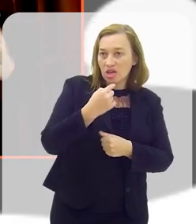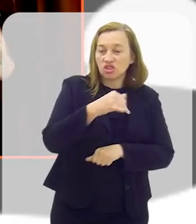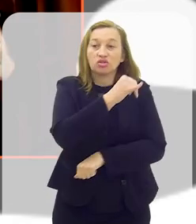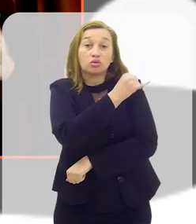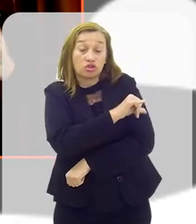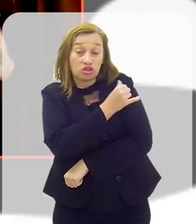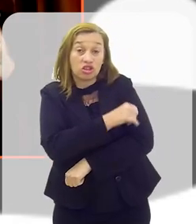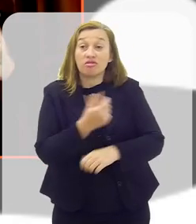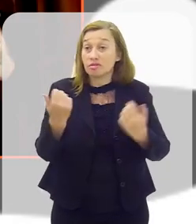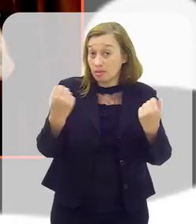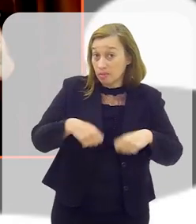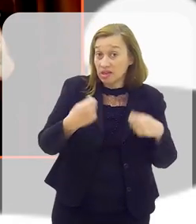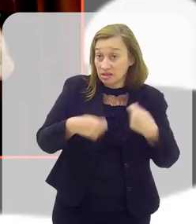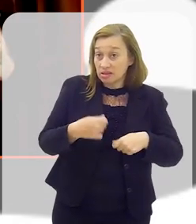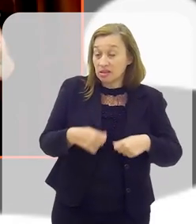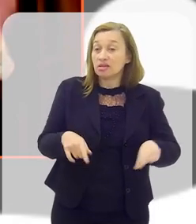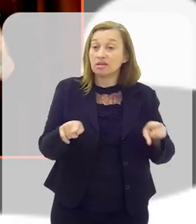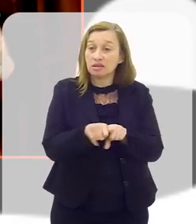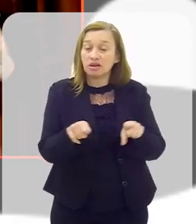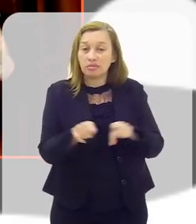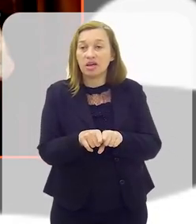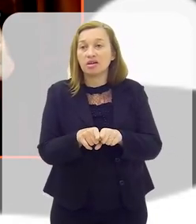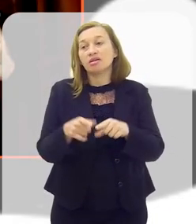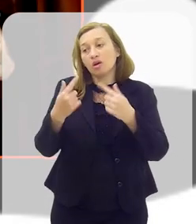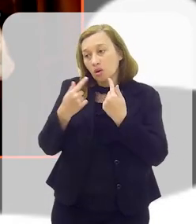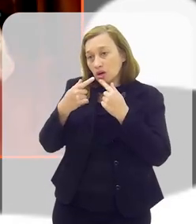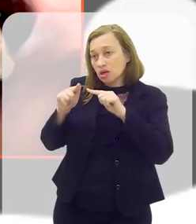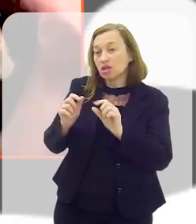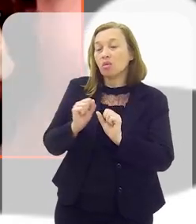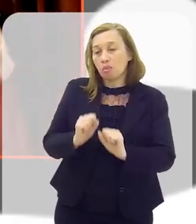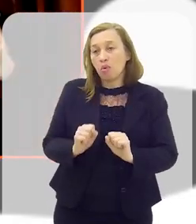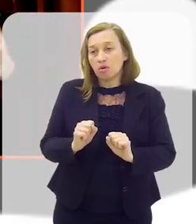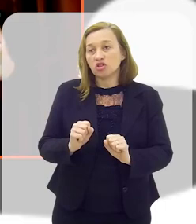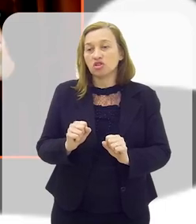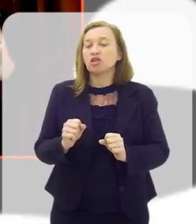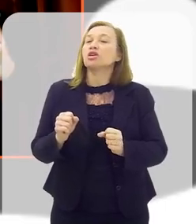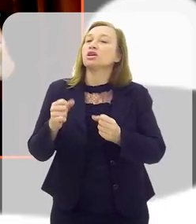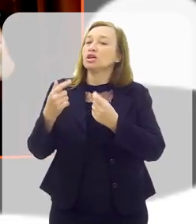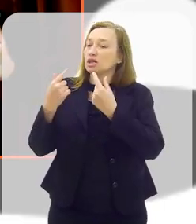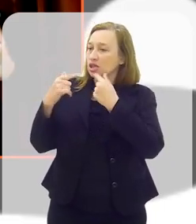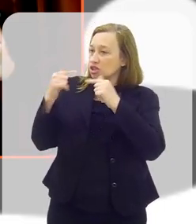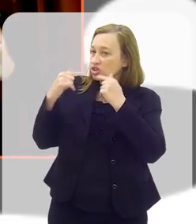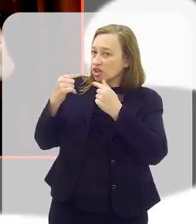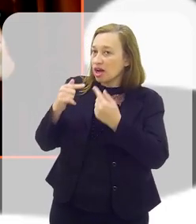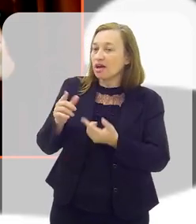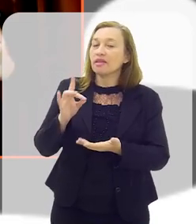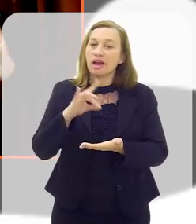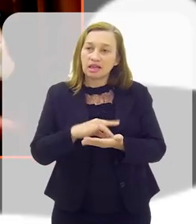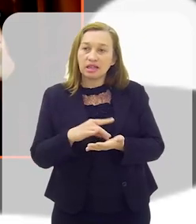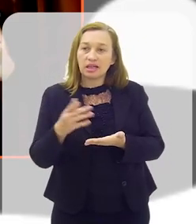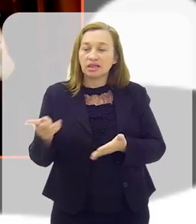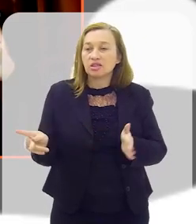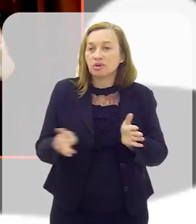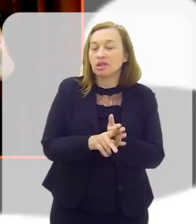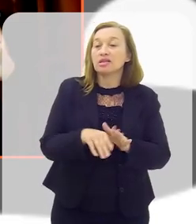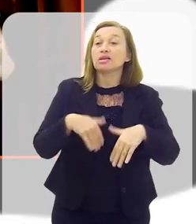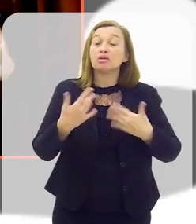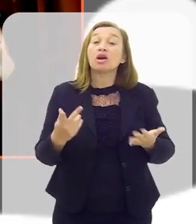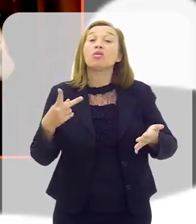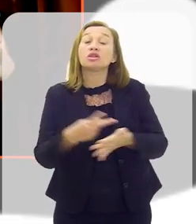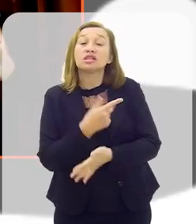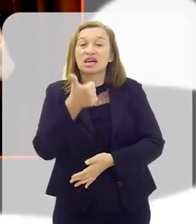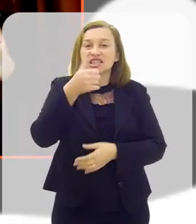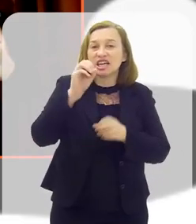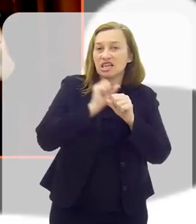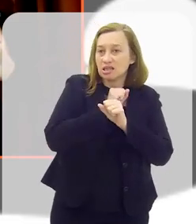E, quando necessário, eles também têm o aspecto crítico. Eles podem criticar, eles, na realidade, fazem parte. Aí, o que aconteceu?